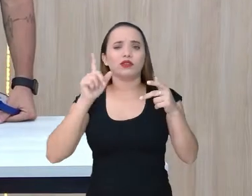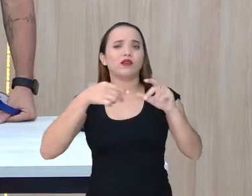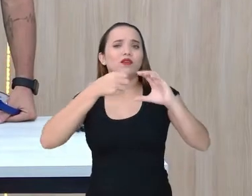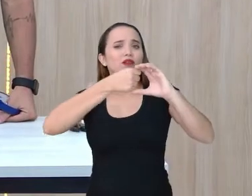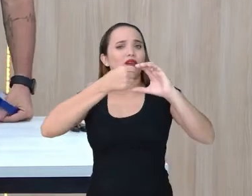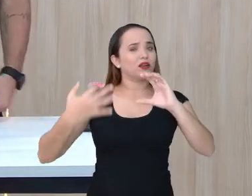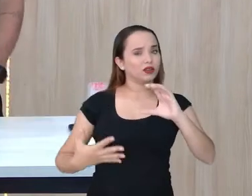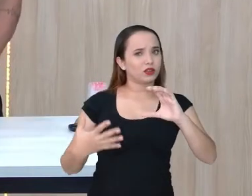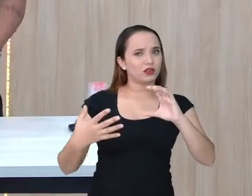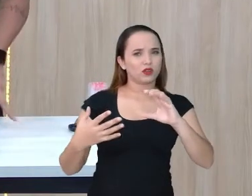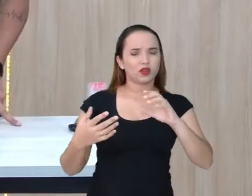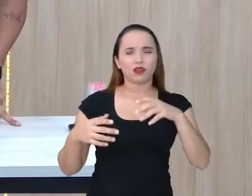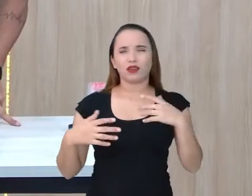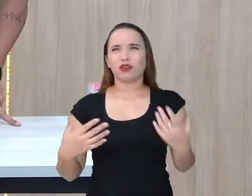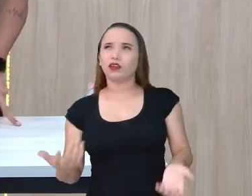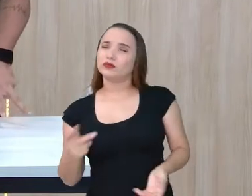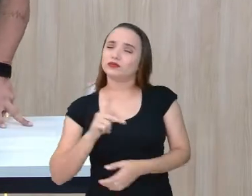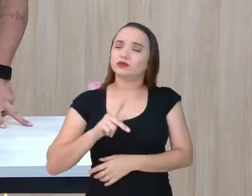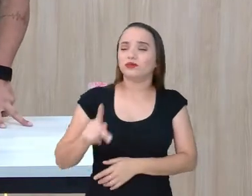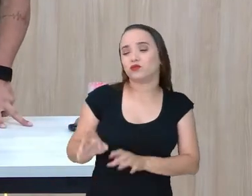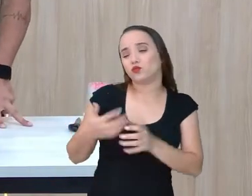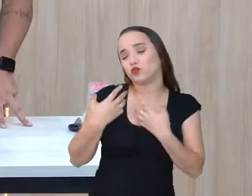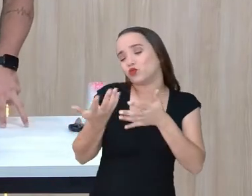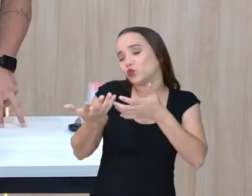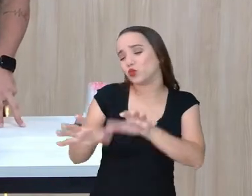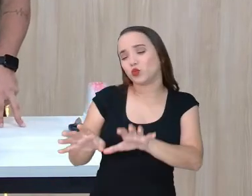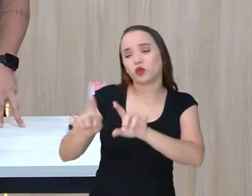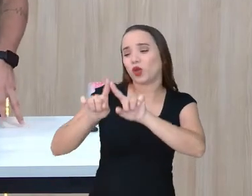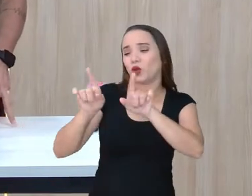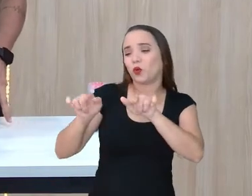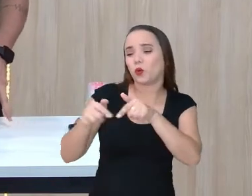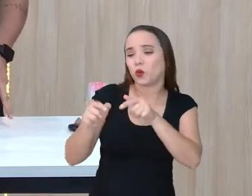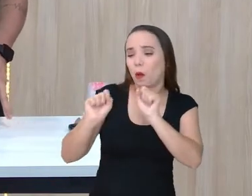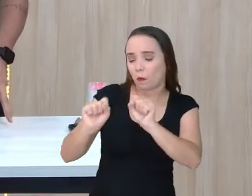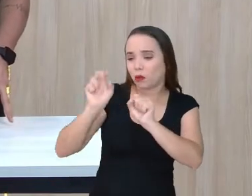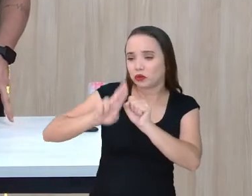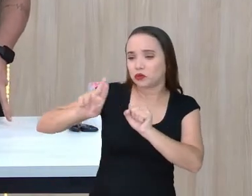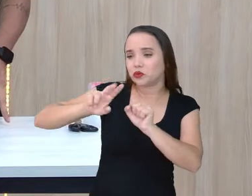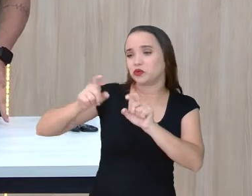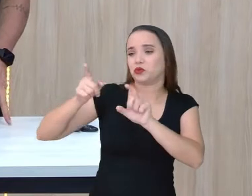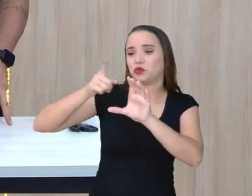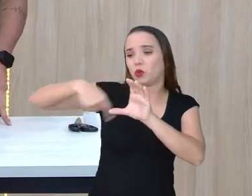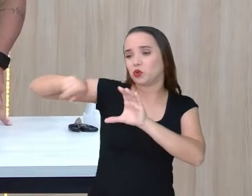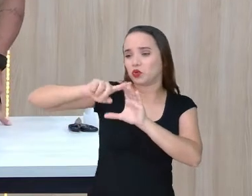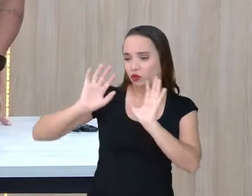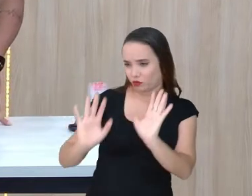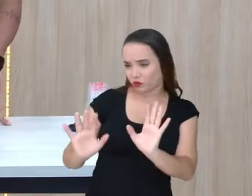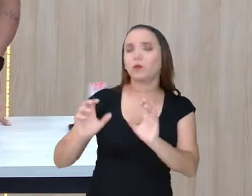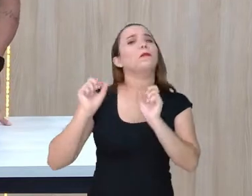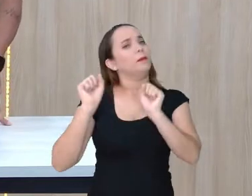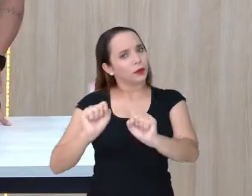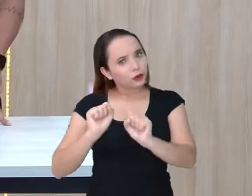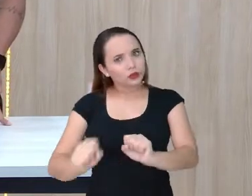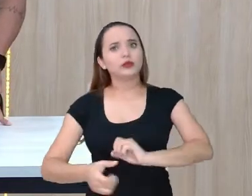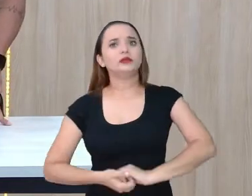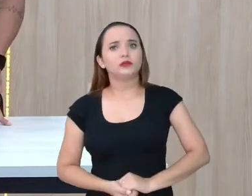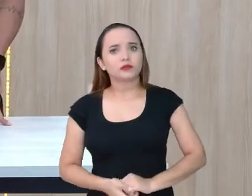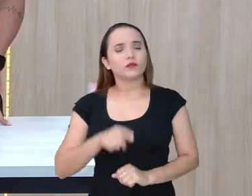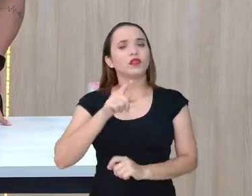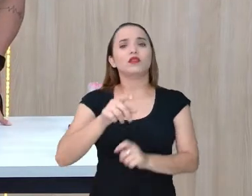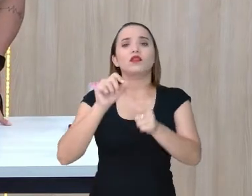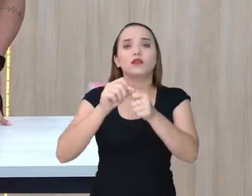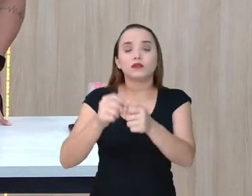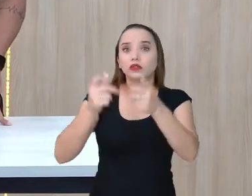quadrado. Eu posso montar um jogo da velha de outro jeito? Pode. Você pode fazer aí a mesma quantidade. No caso, vocês estão vendo aí que tem nove